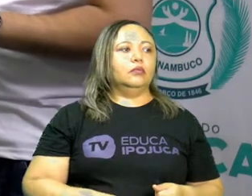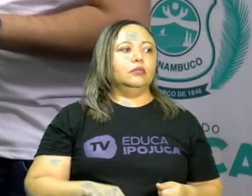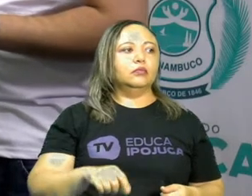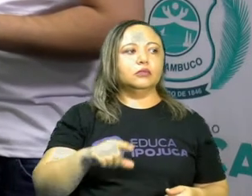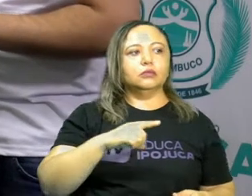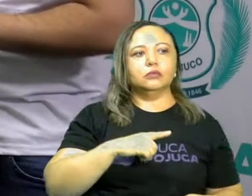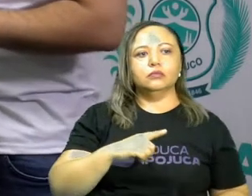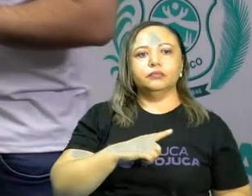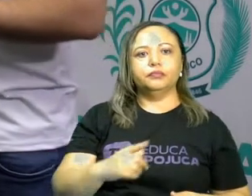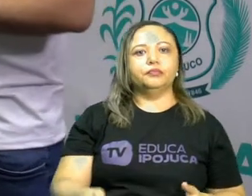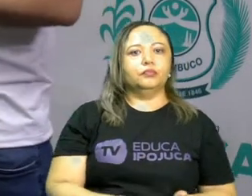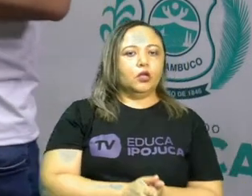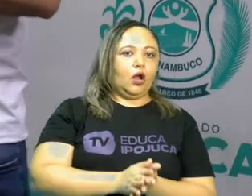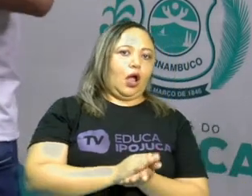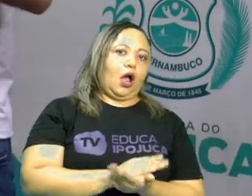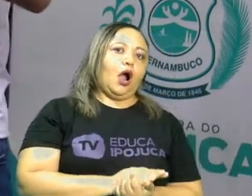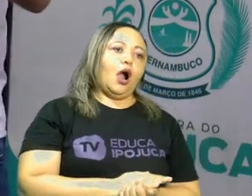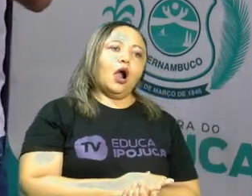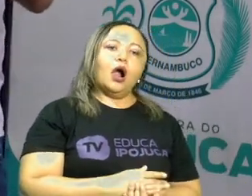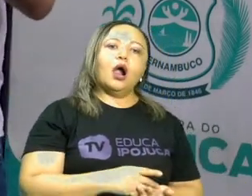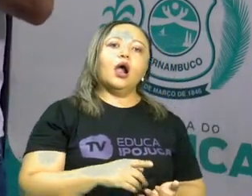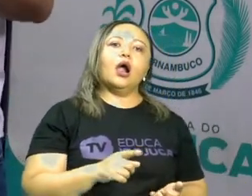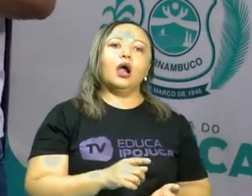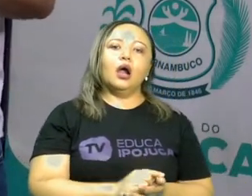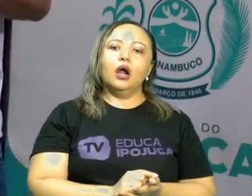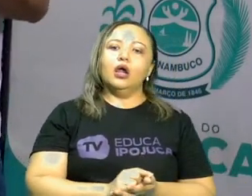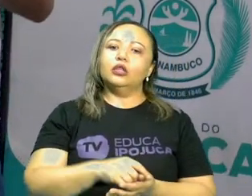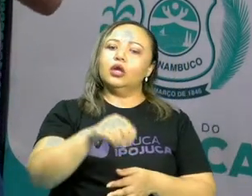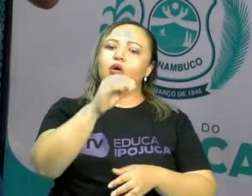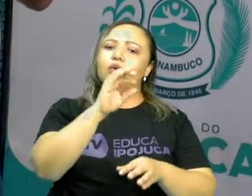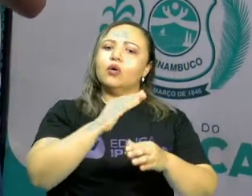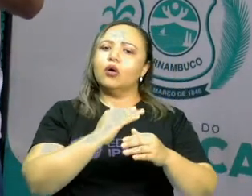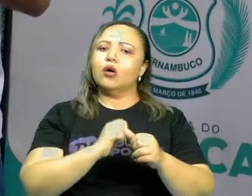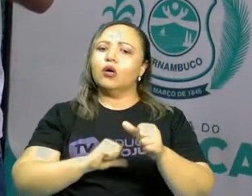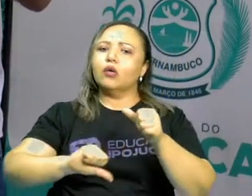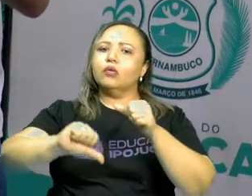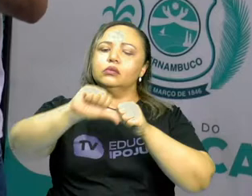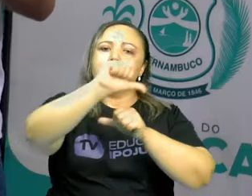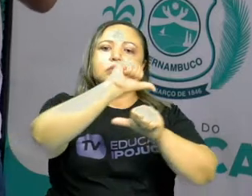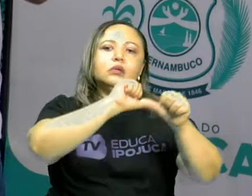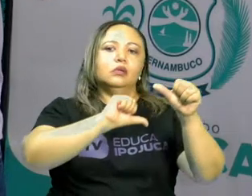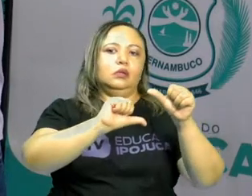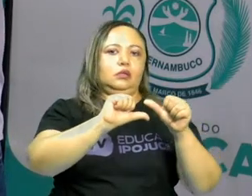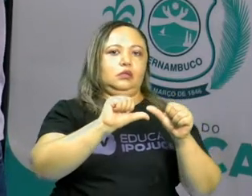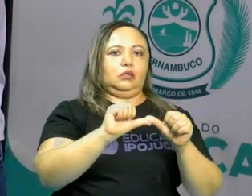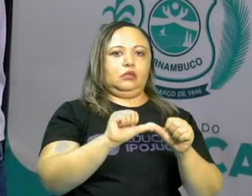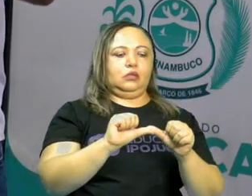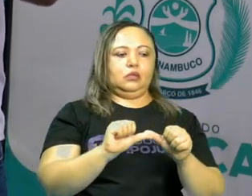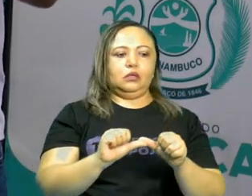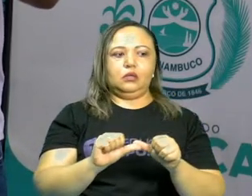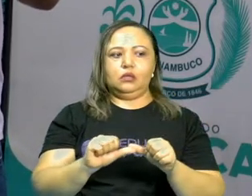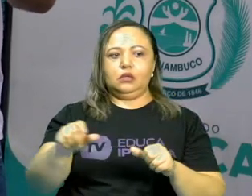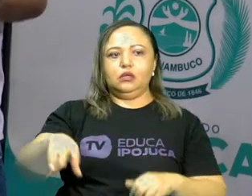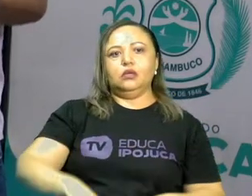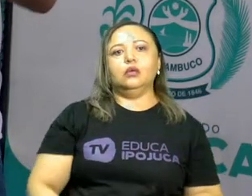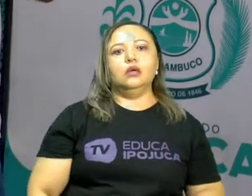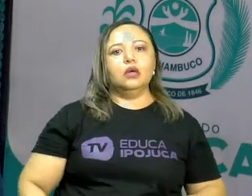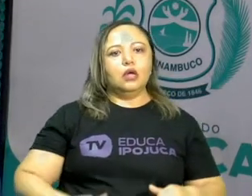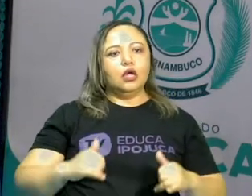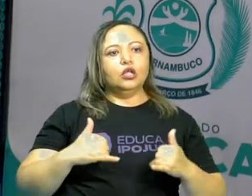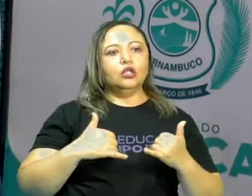Então, o processo de proclamação da república, ele vai se dar ali em 1889,